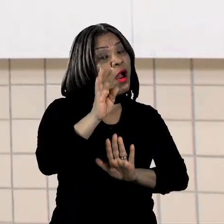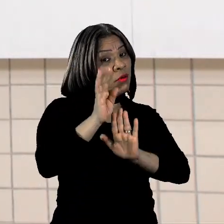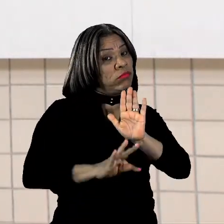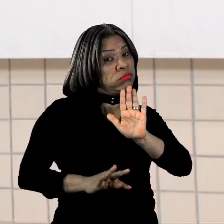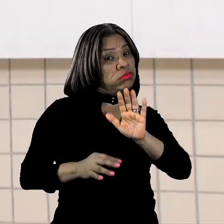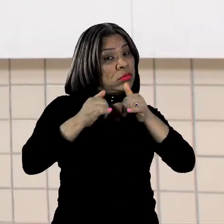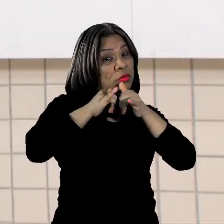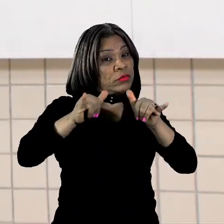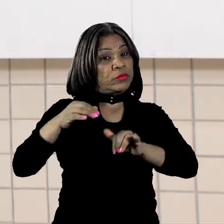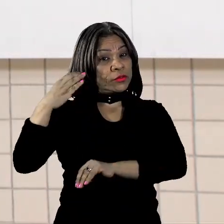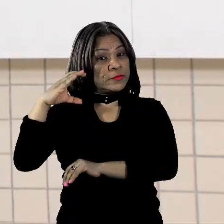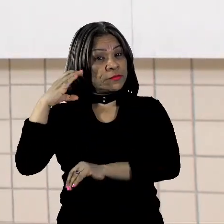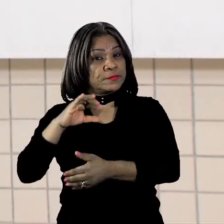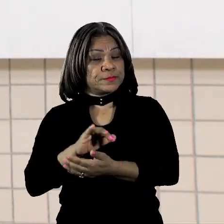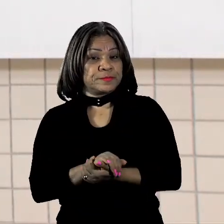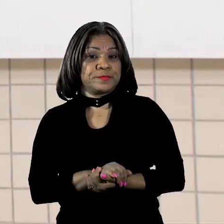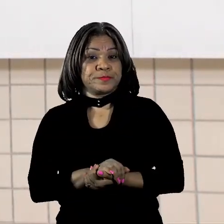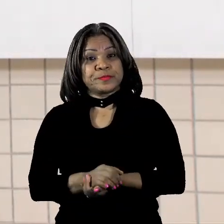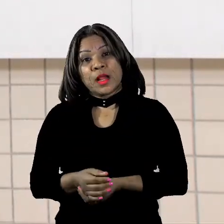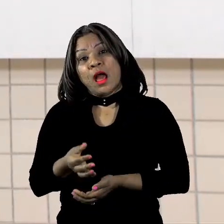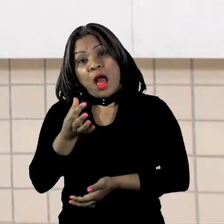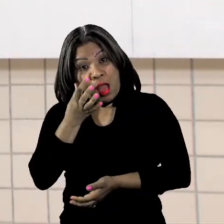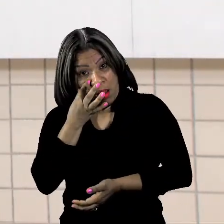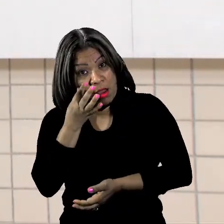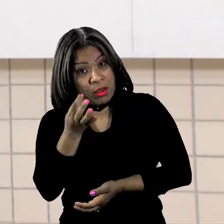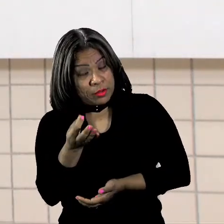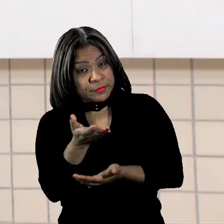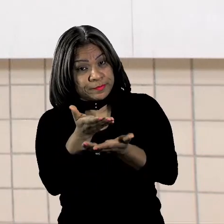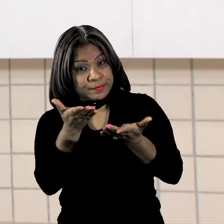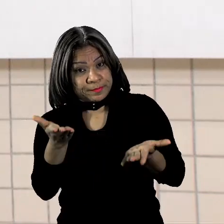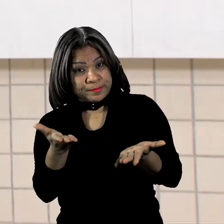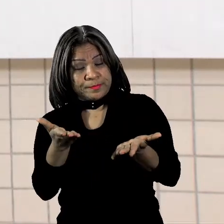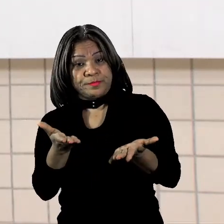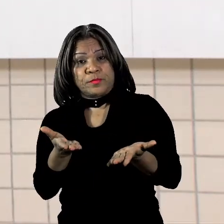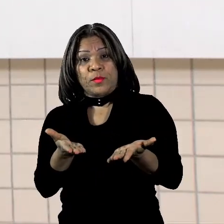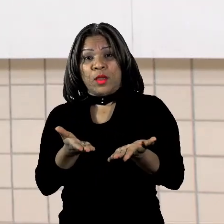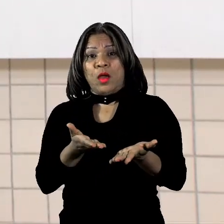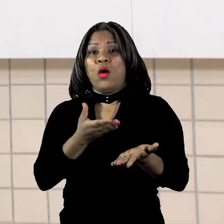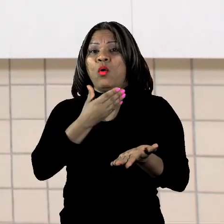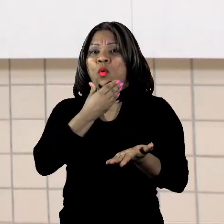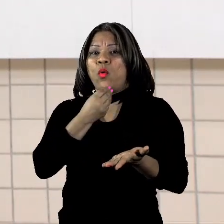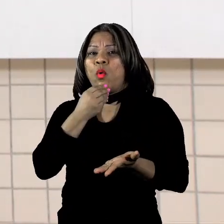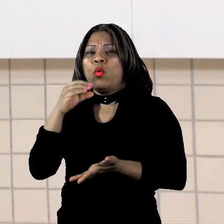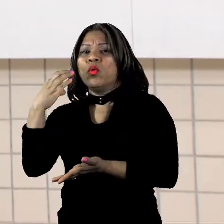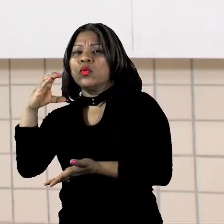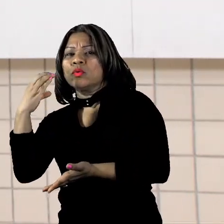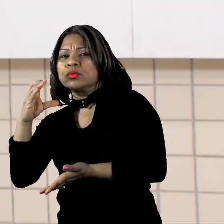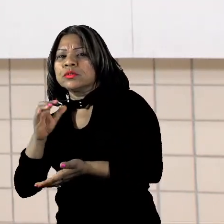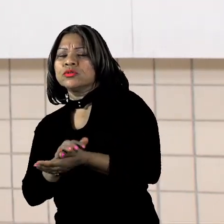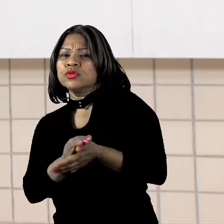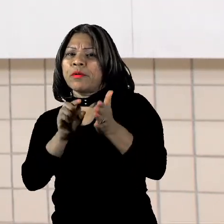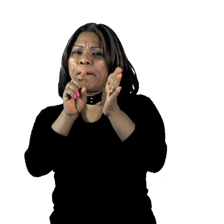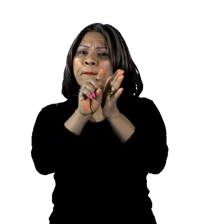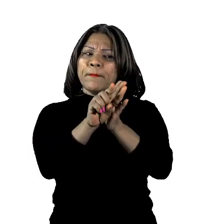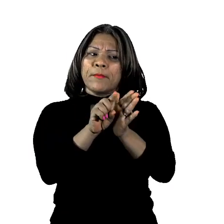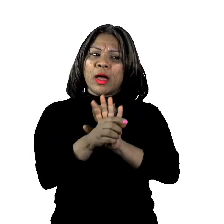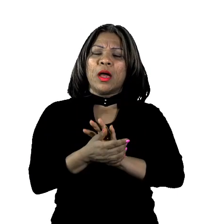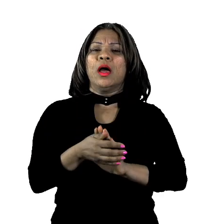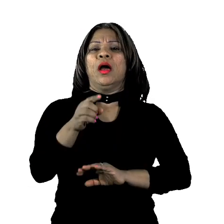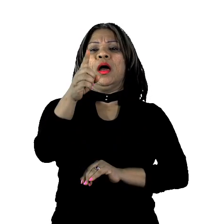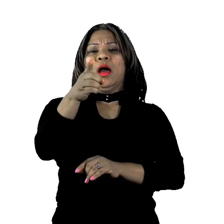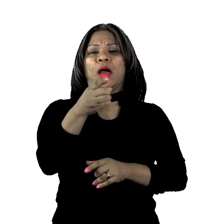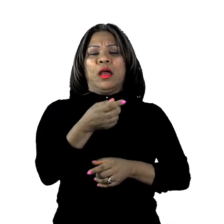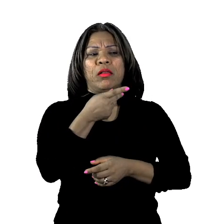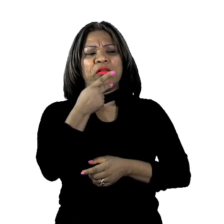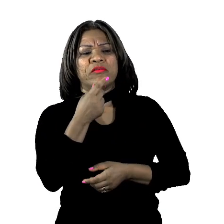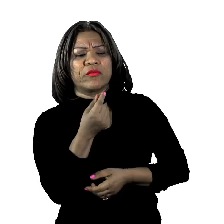Eu quero chamar a atenção para vocês quando o cientista, o pesquisador, ele comentou assim no texto. As